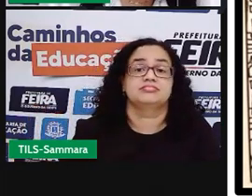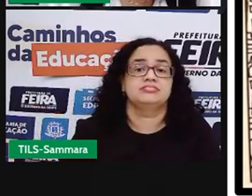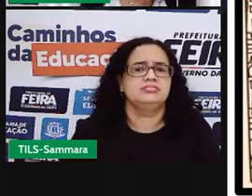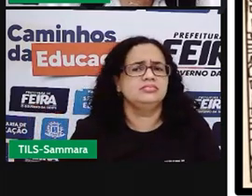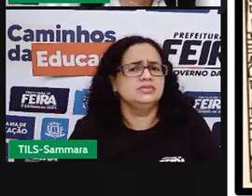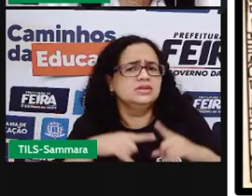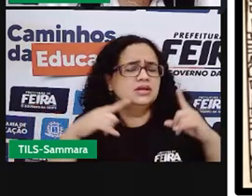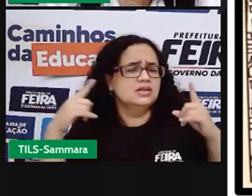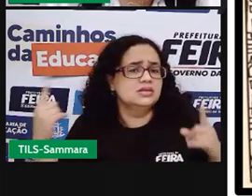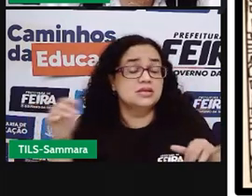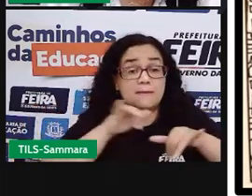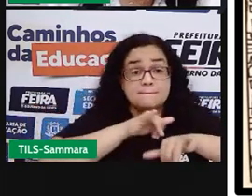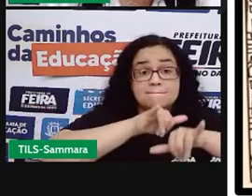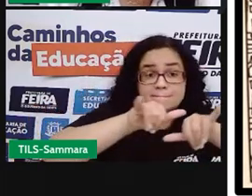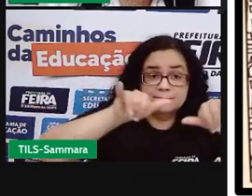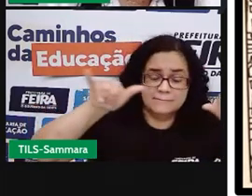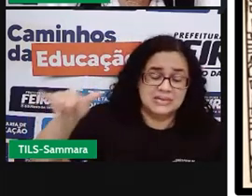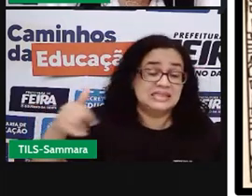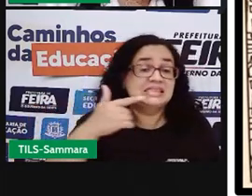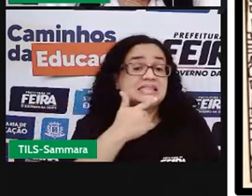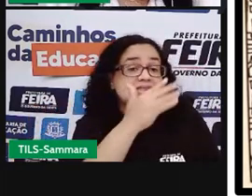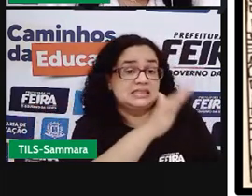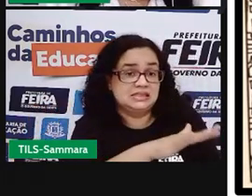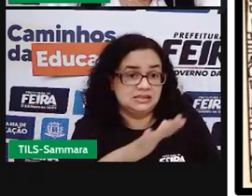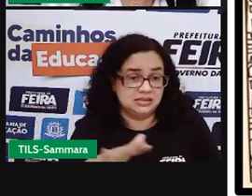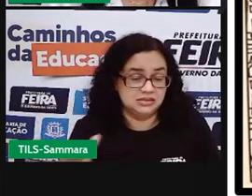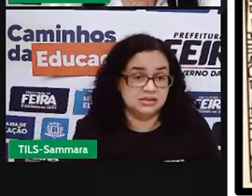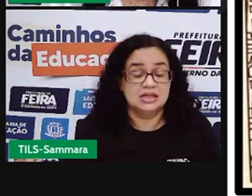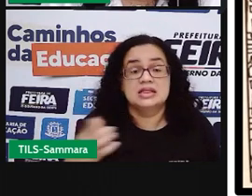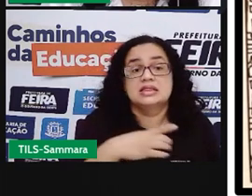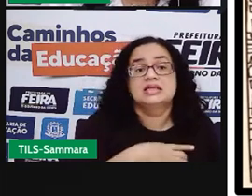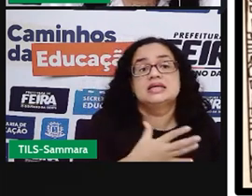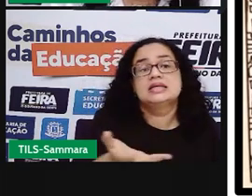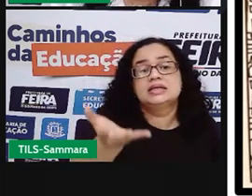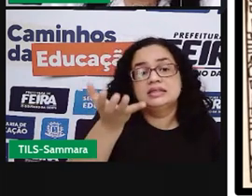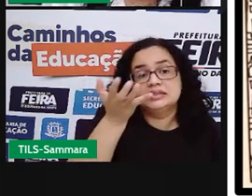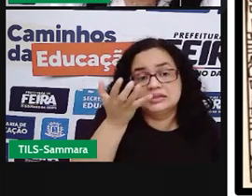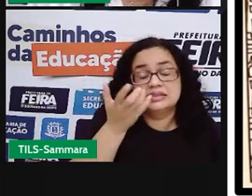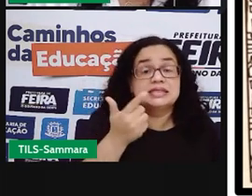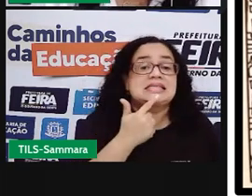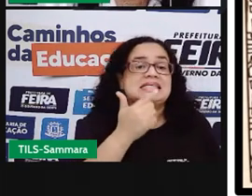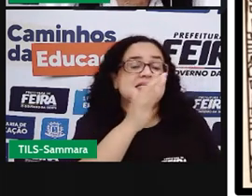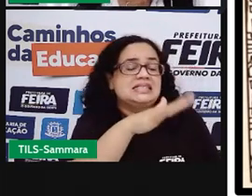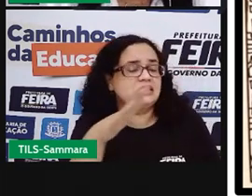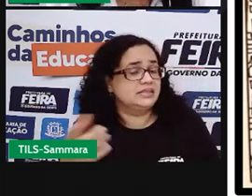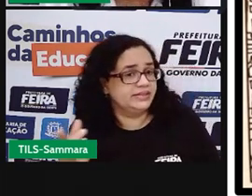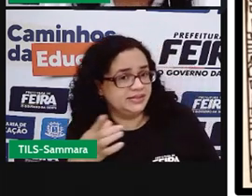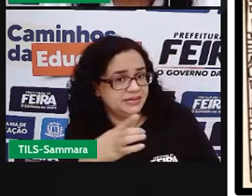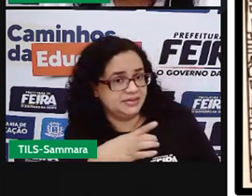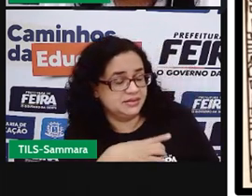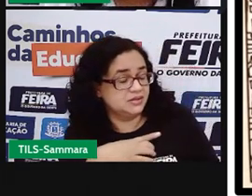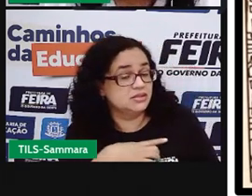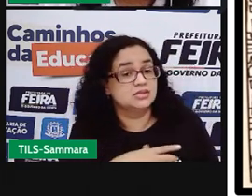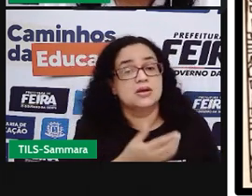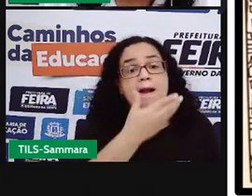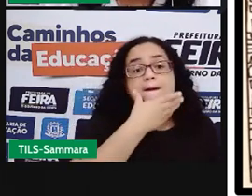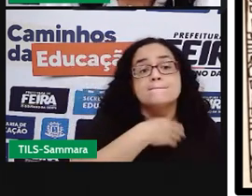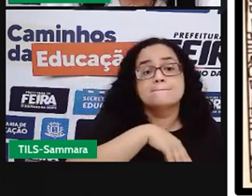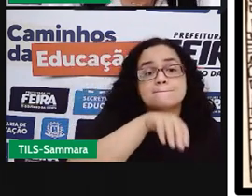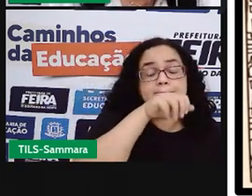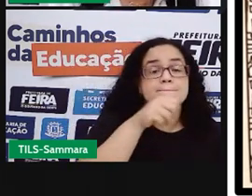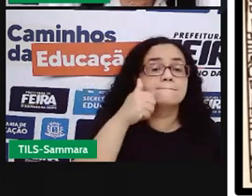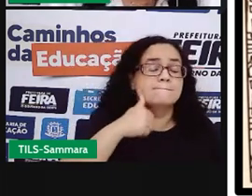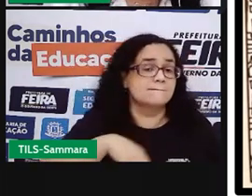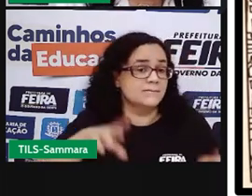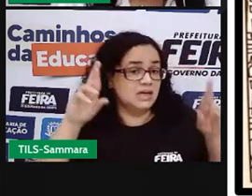as propagandas infantis querem convencer a criança de insistir com seus pais e responsáveis